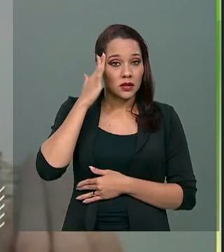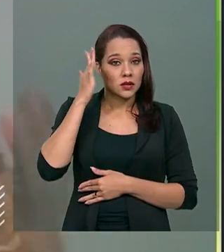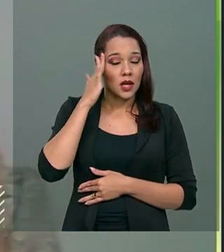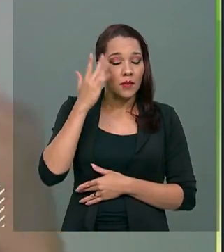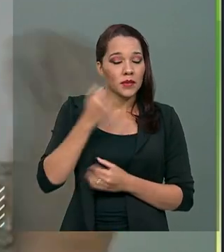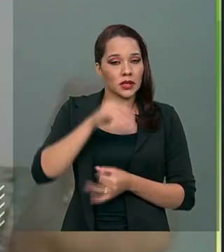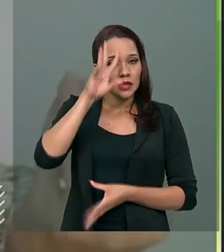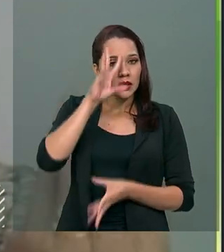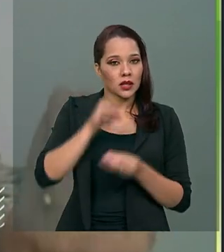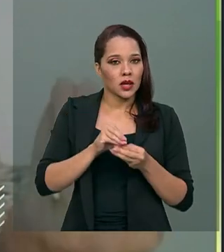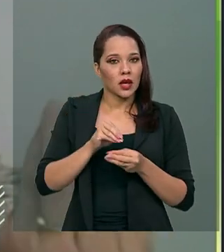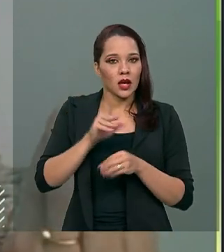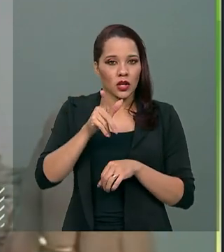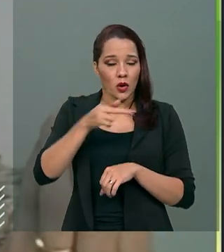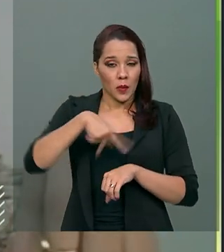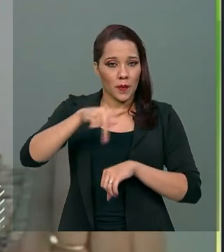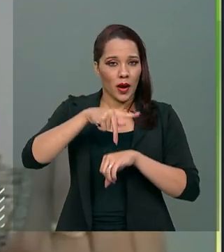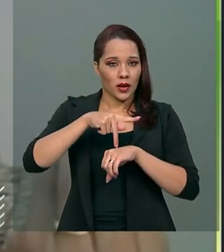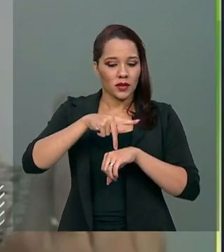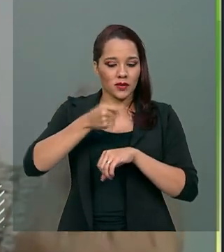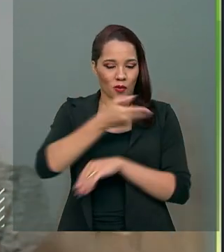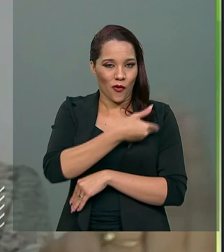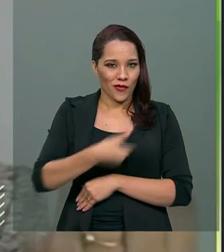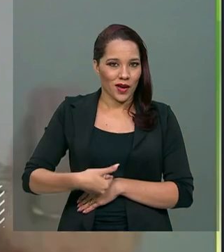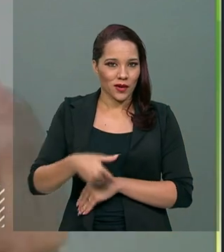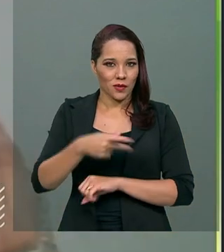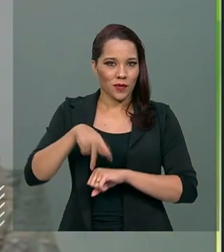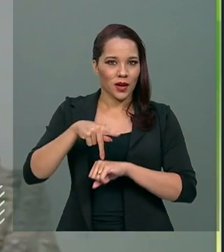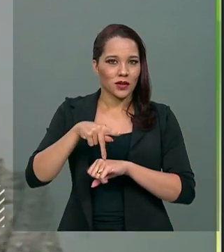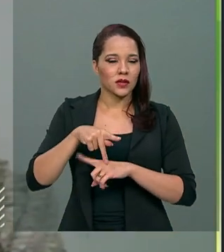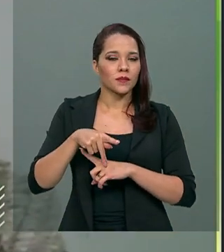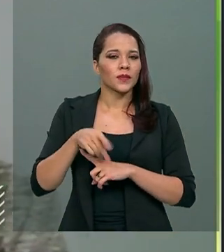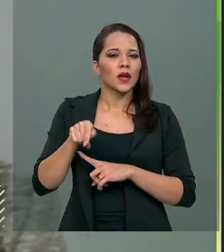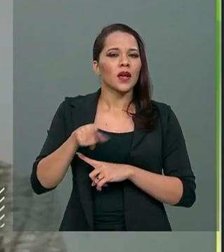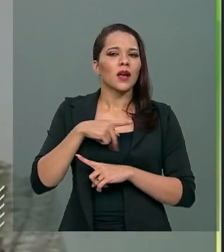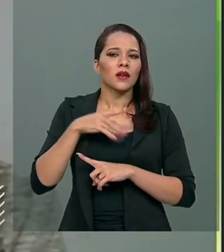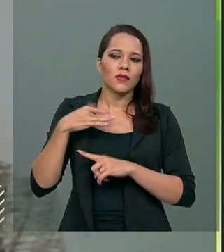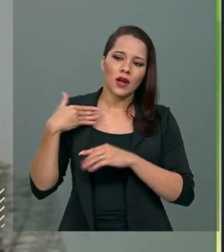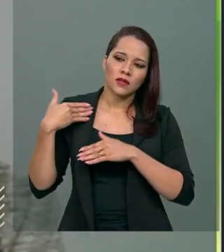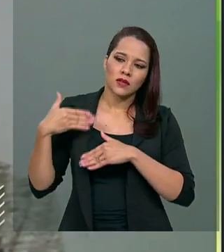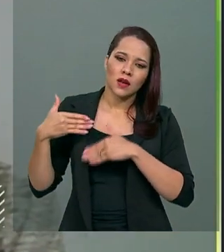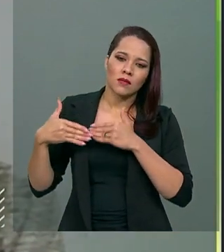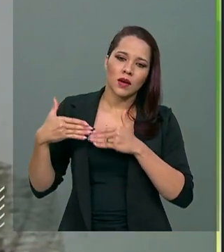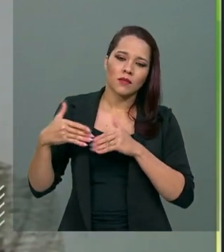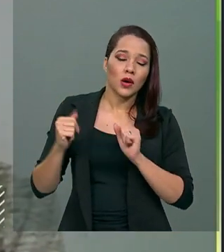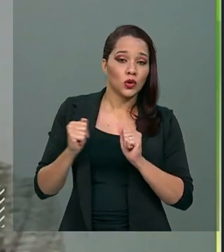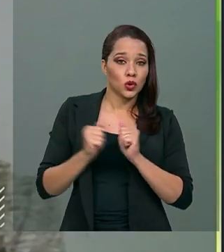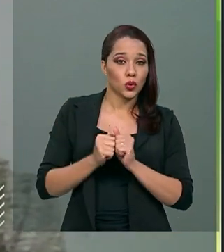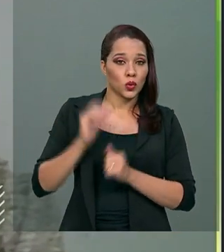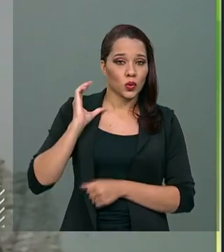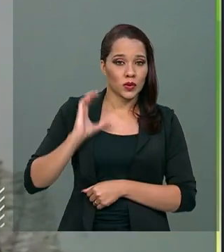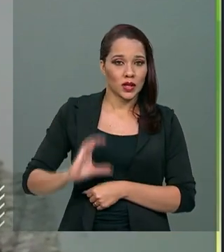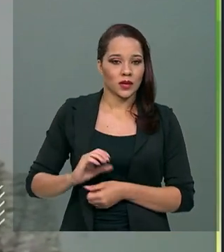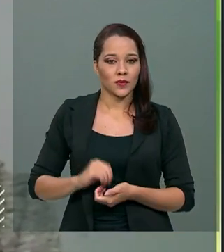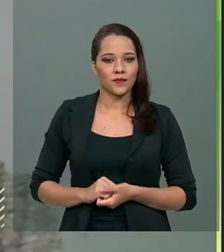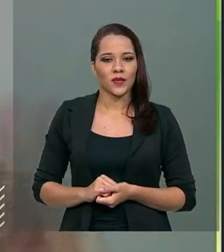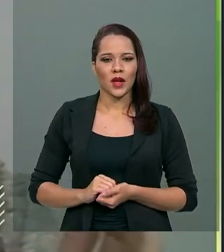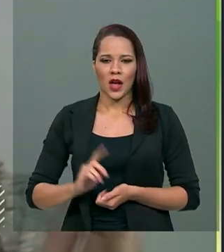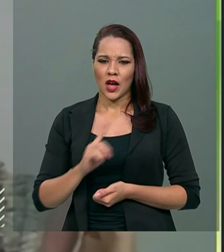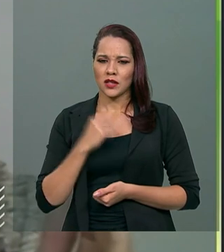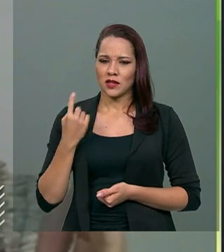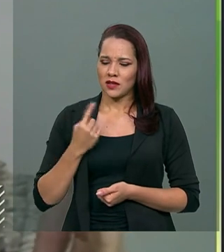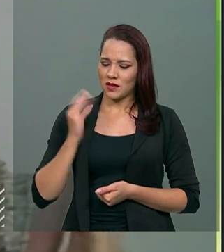compreender que o Estado, no sentido de governo, ele vai caminhar junto com o cidadão. Nós não somos